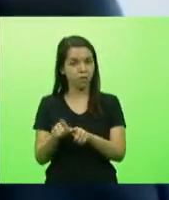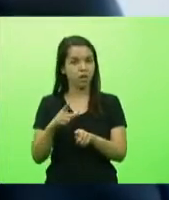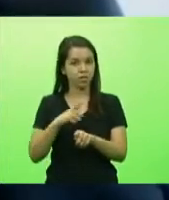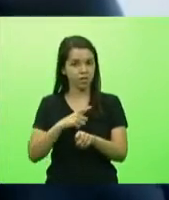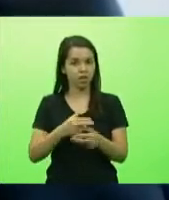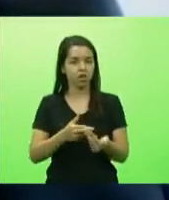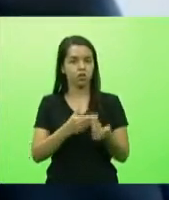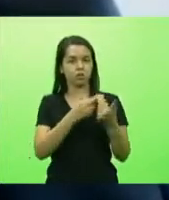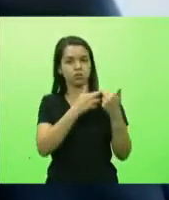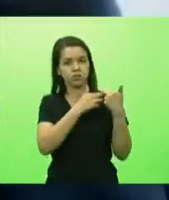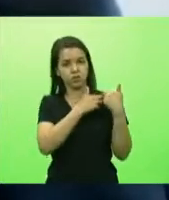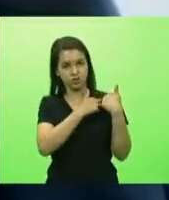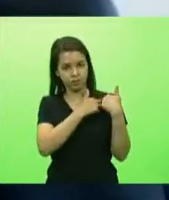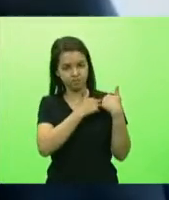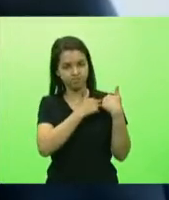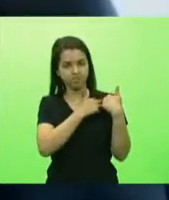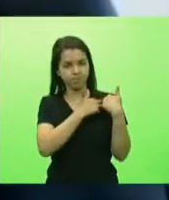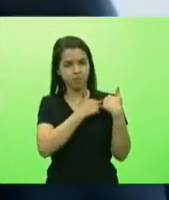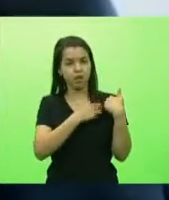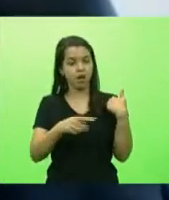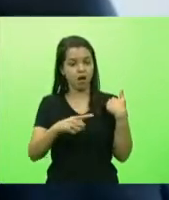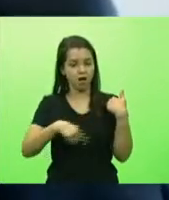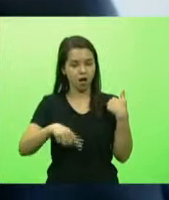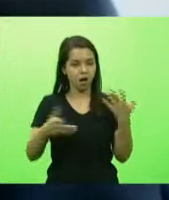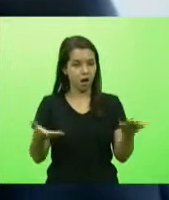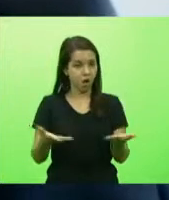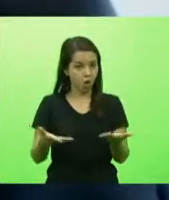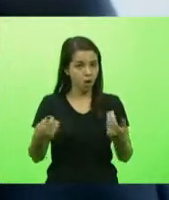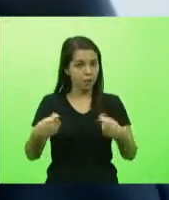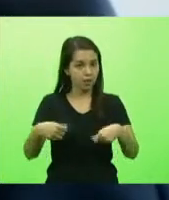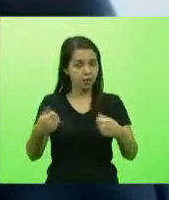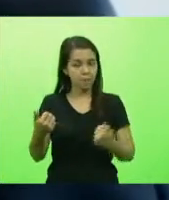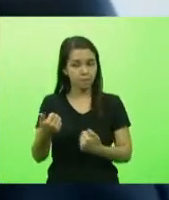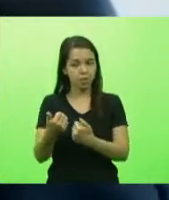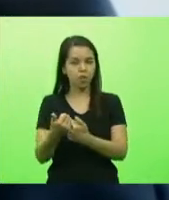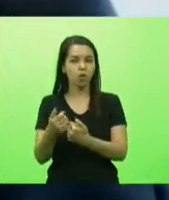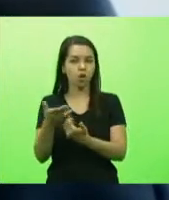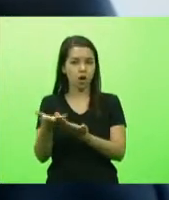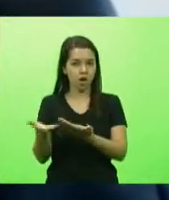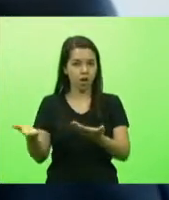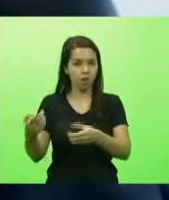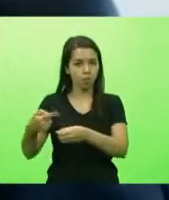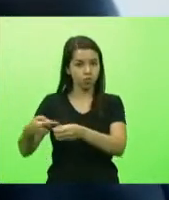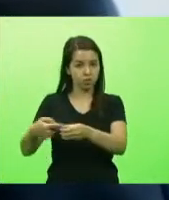momento nós precisamos dar apoio aos municípios para que eles aumentem a velocidade de vacinação da nossa população